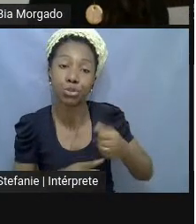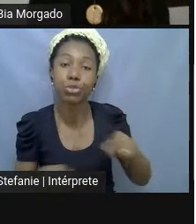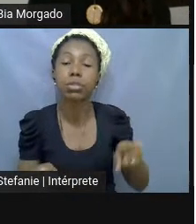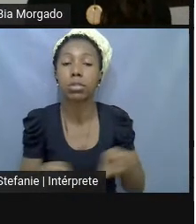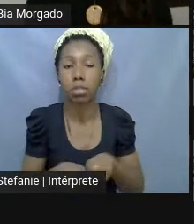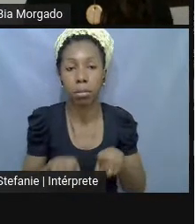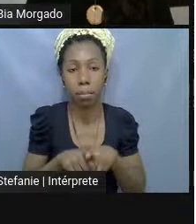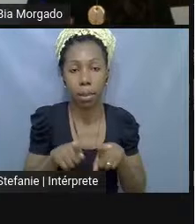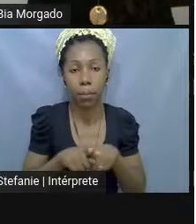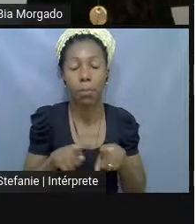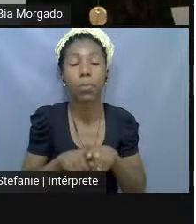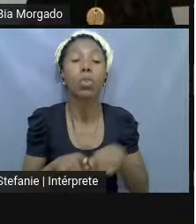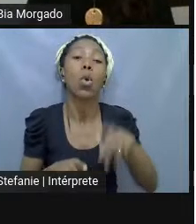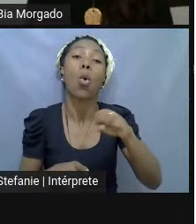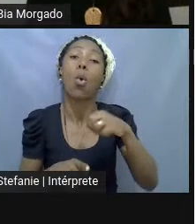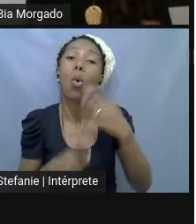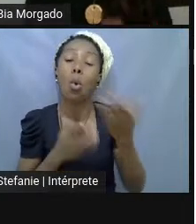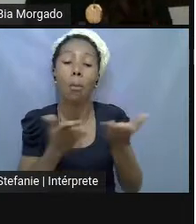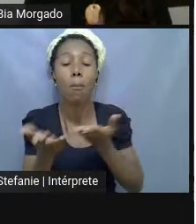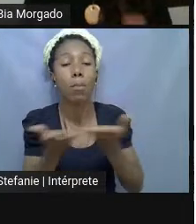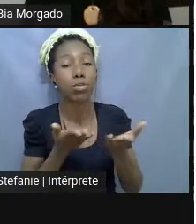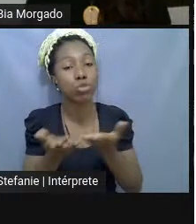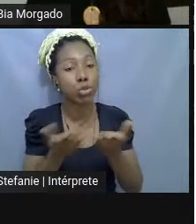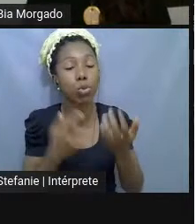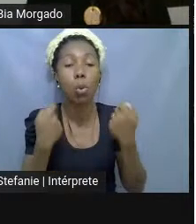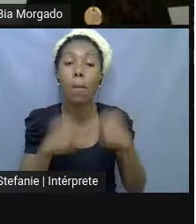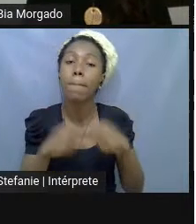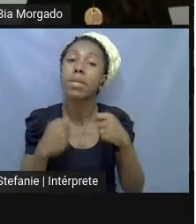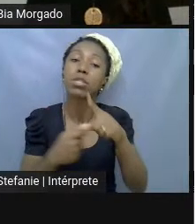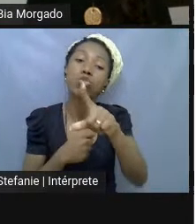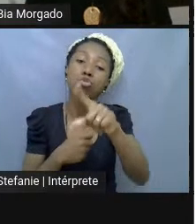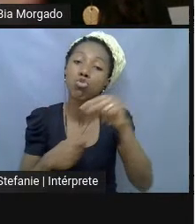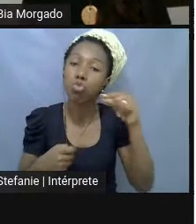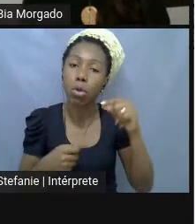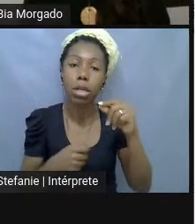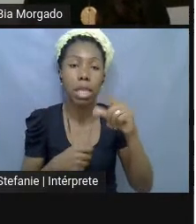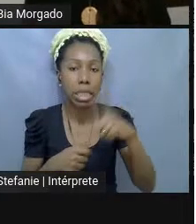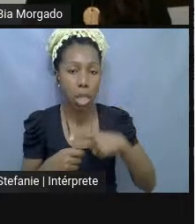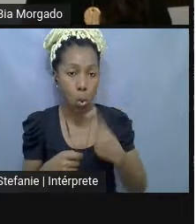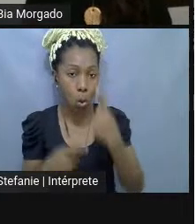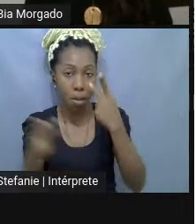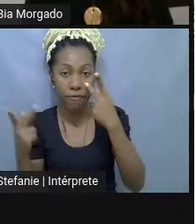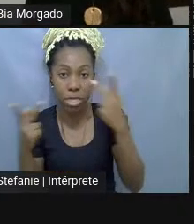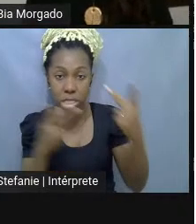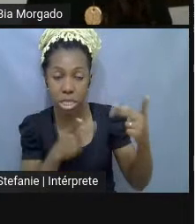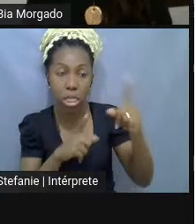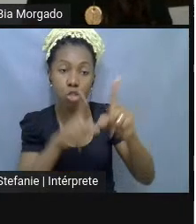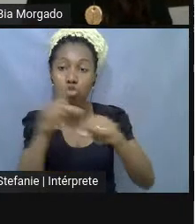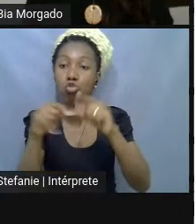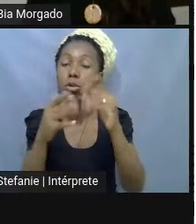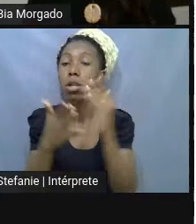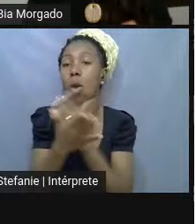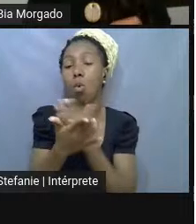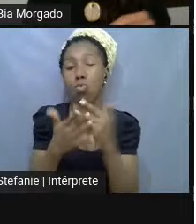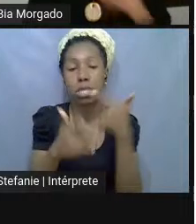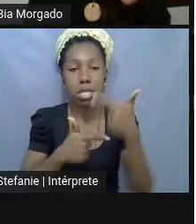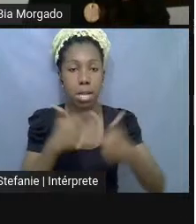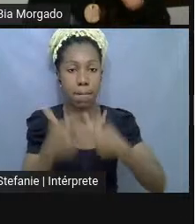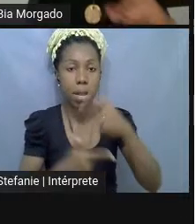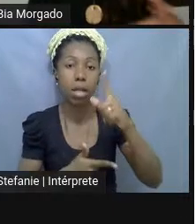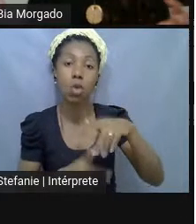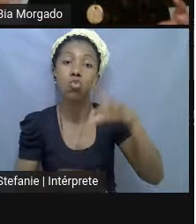Ou o mediador que vai ter que selecionar ali numa visita alguns trabalhos e vai estar também no lugar do curador. Então, partir